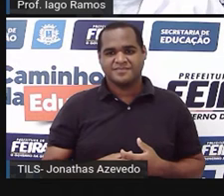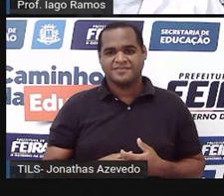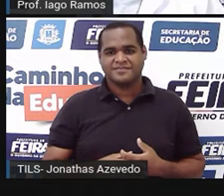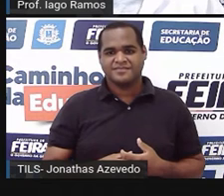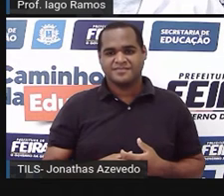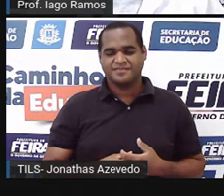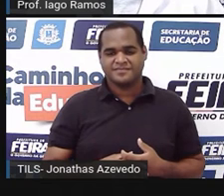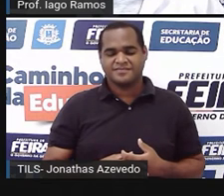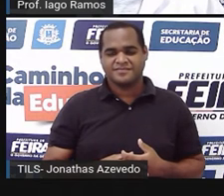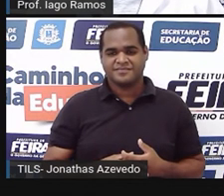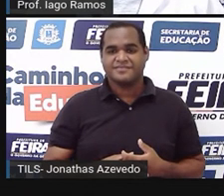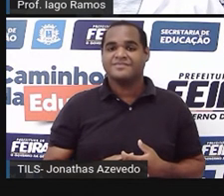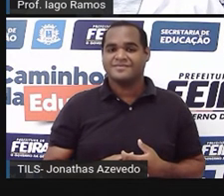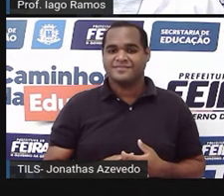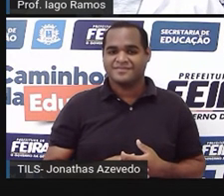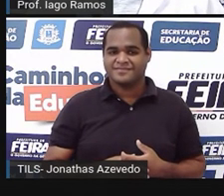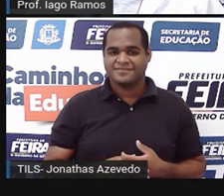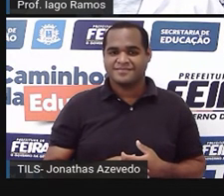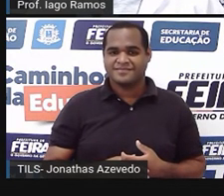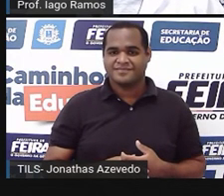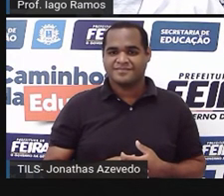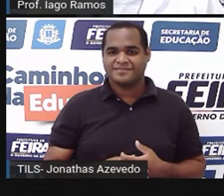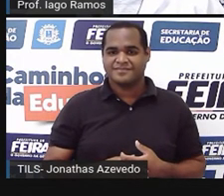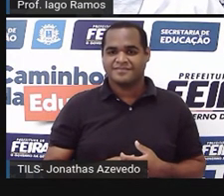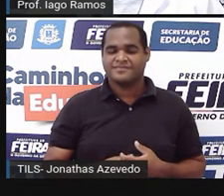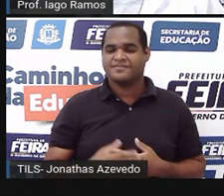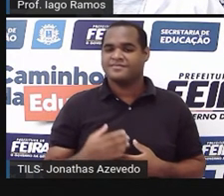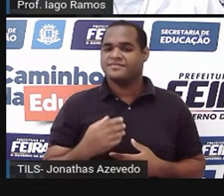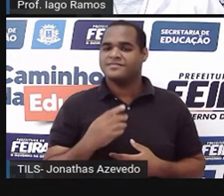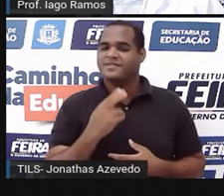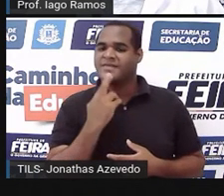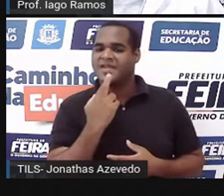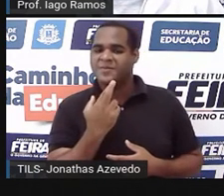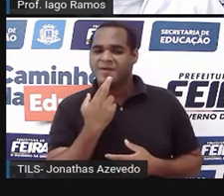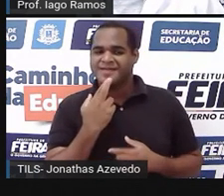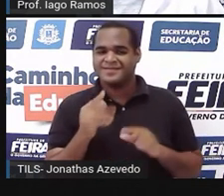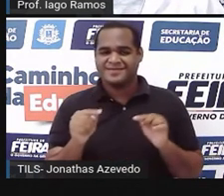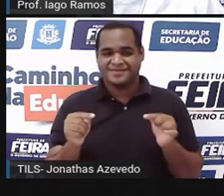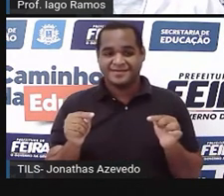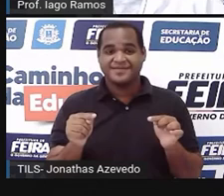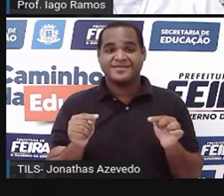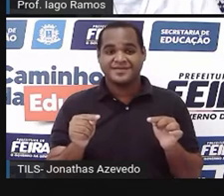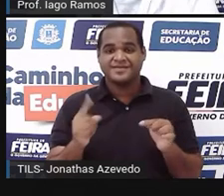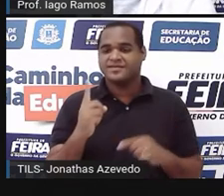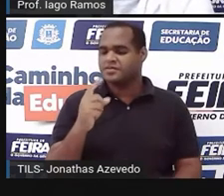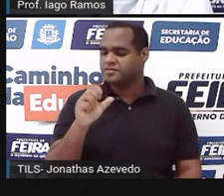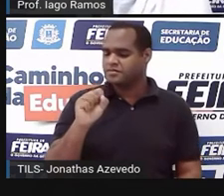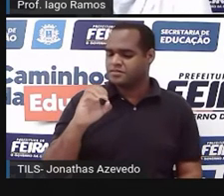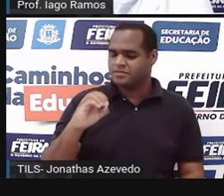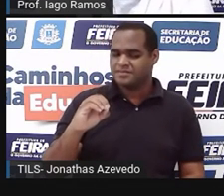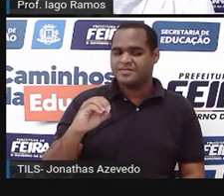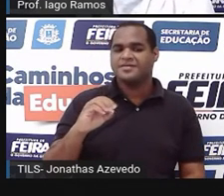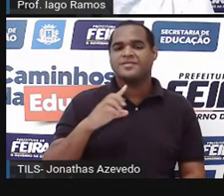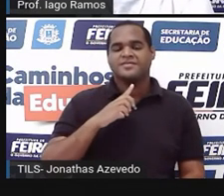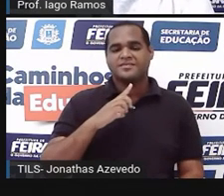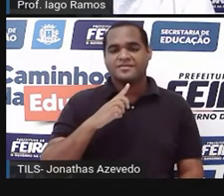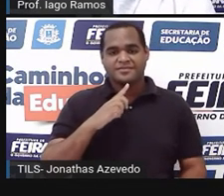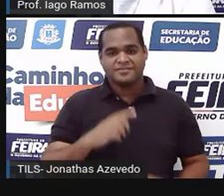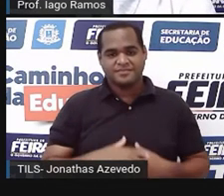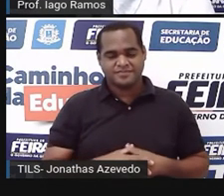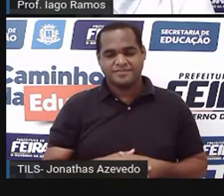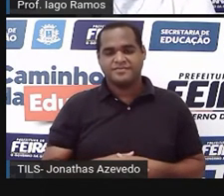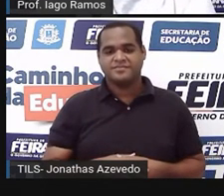23 graus e o resultado também deu 180 graus.